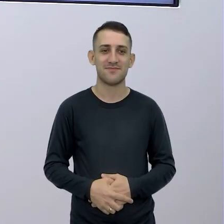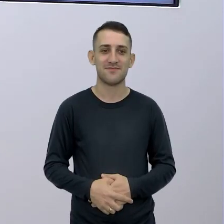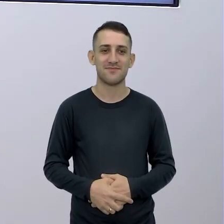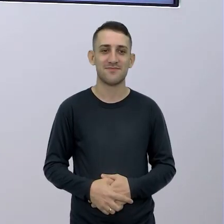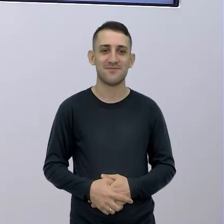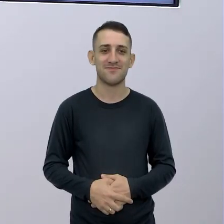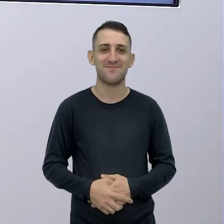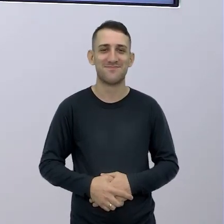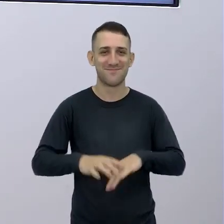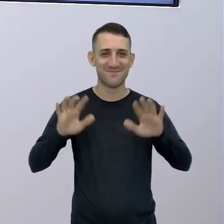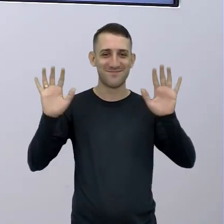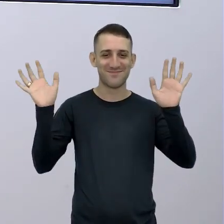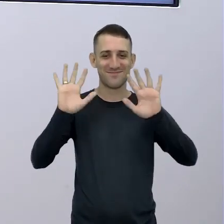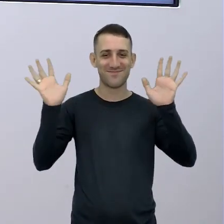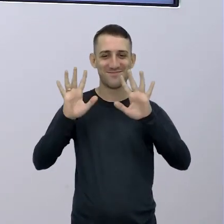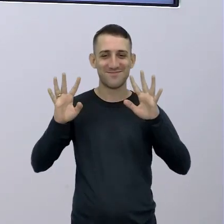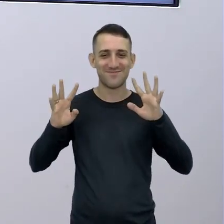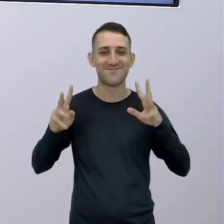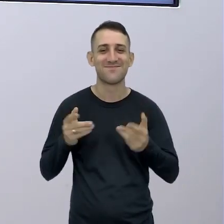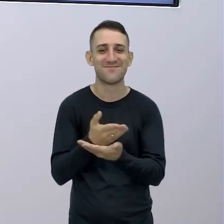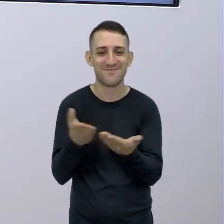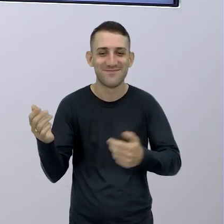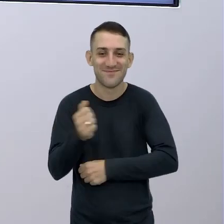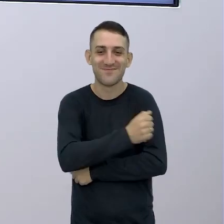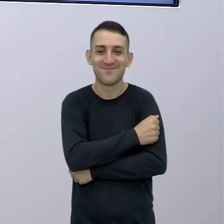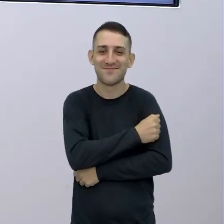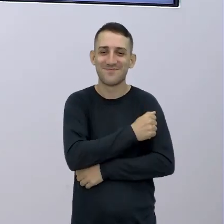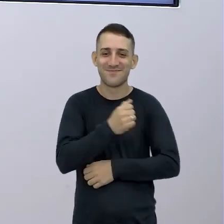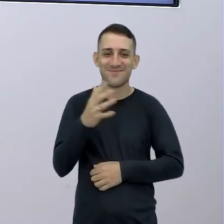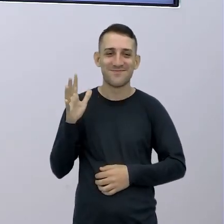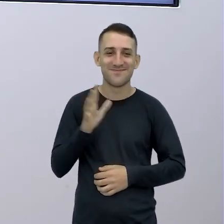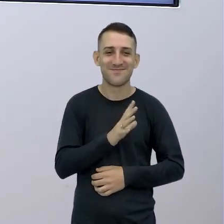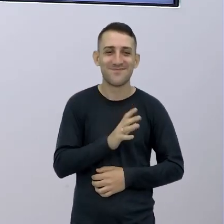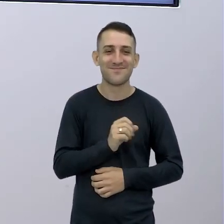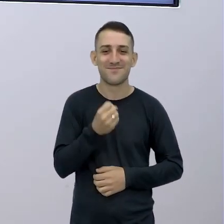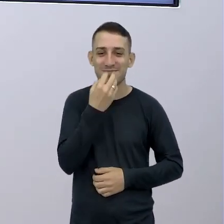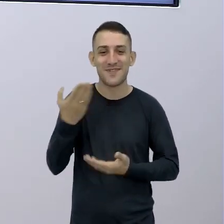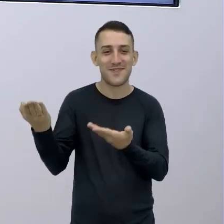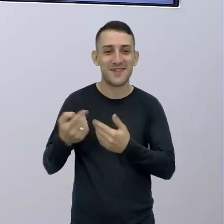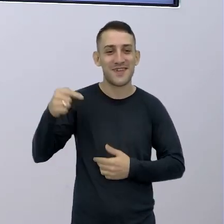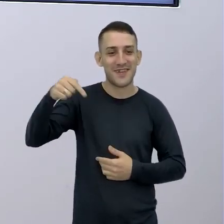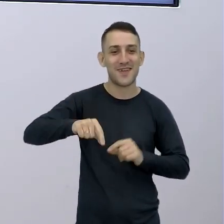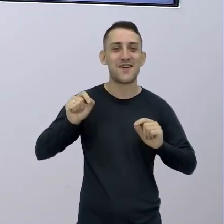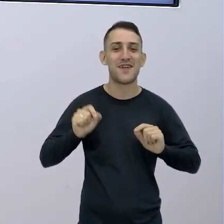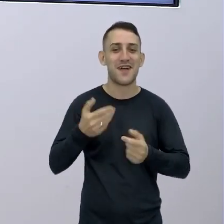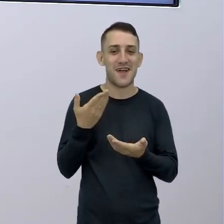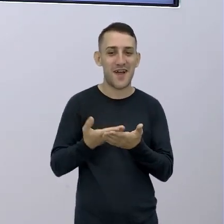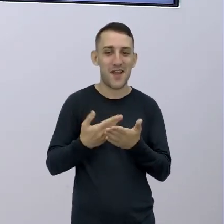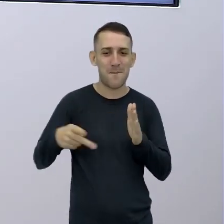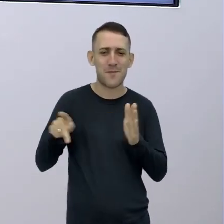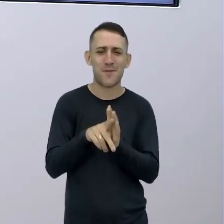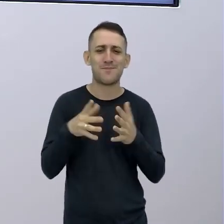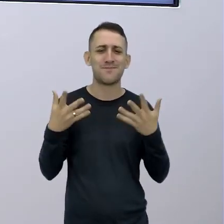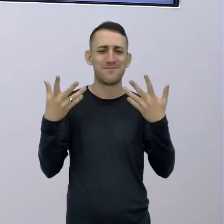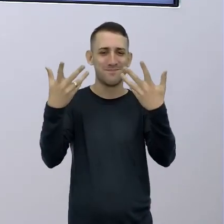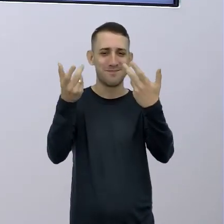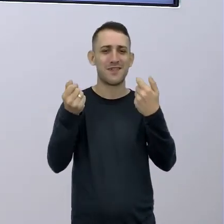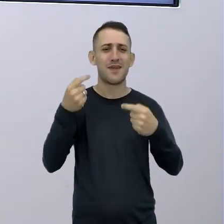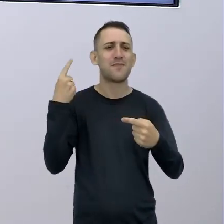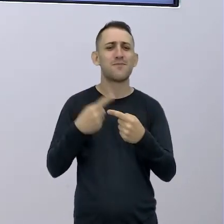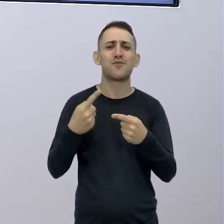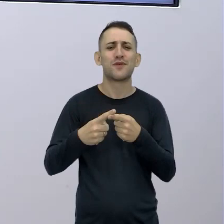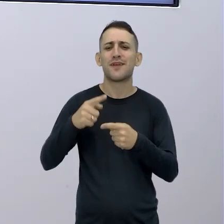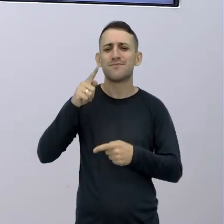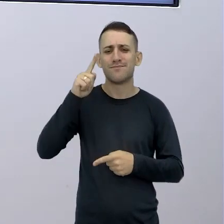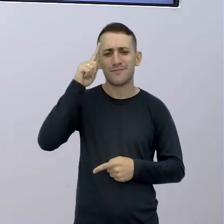Fala! Nós estudantes queridos! Bem-vindos aí a essa aula show! Por que